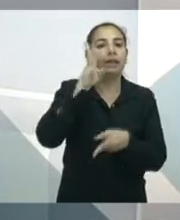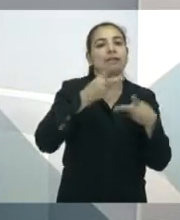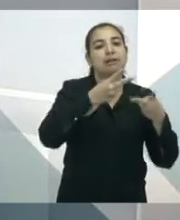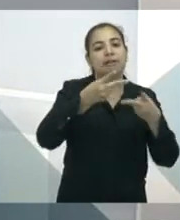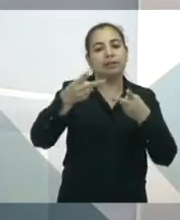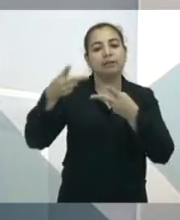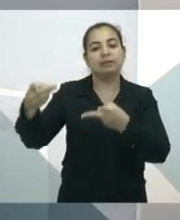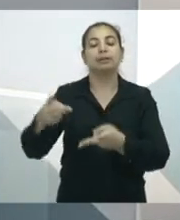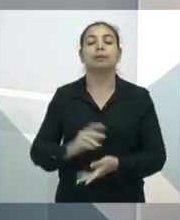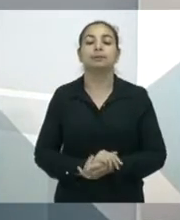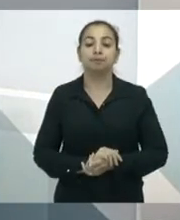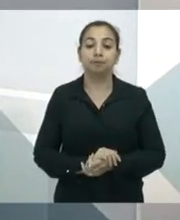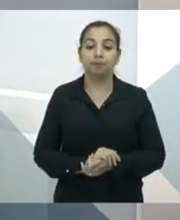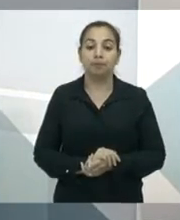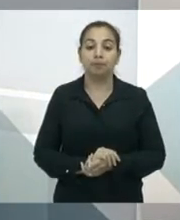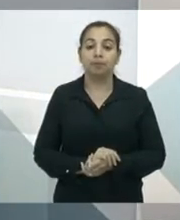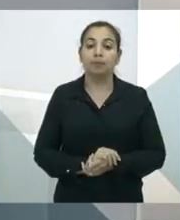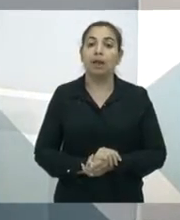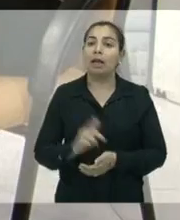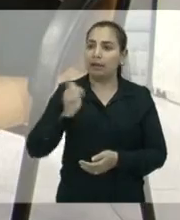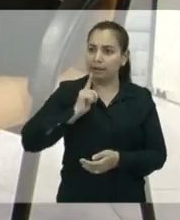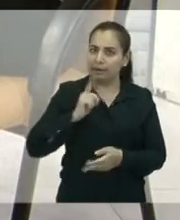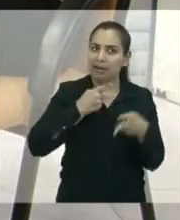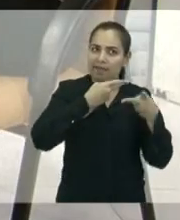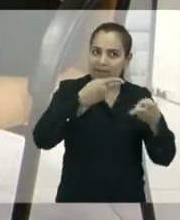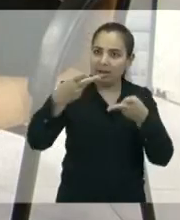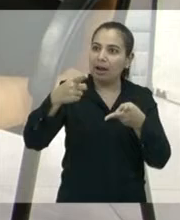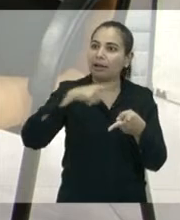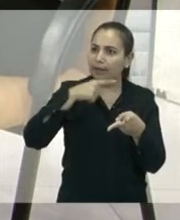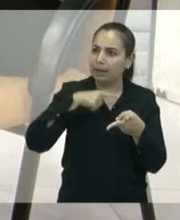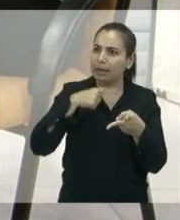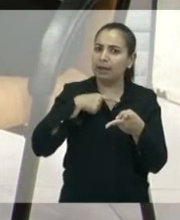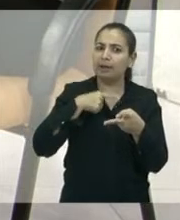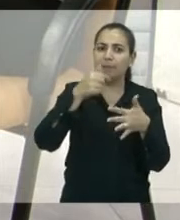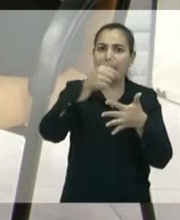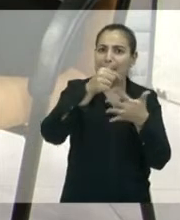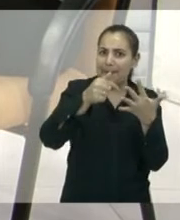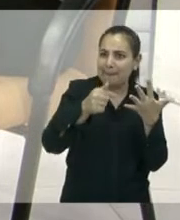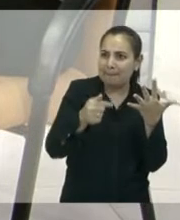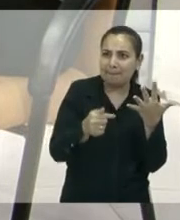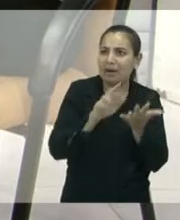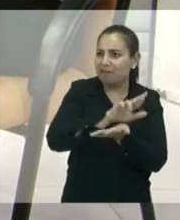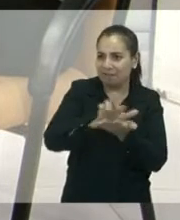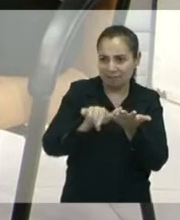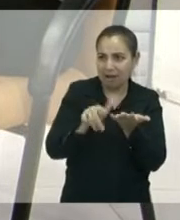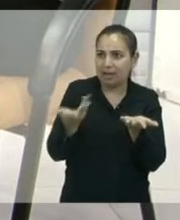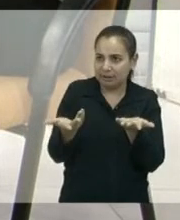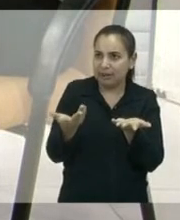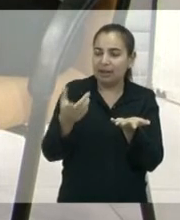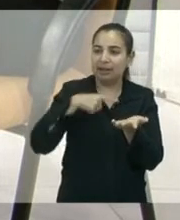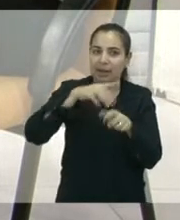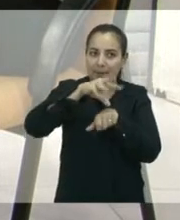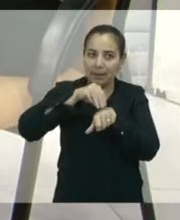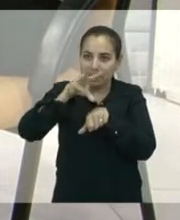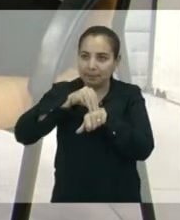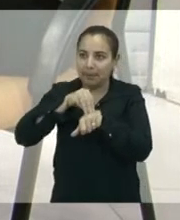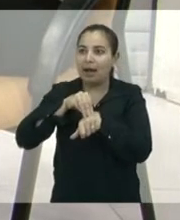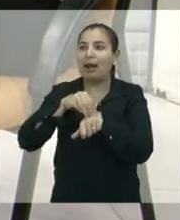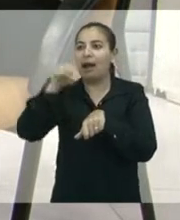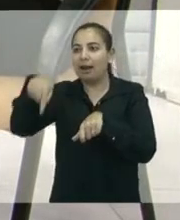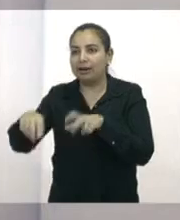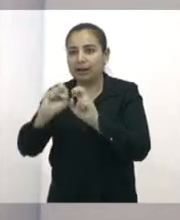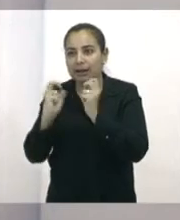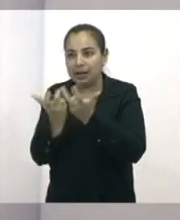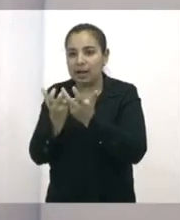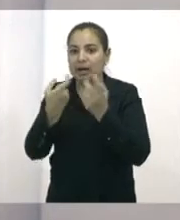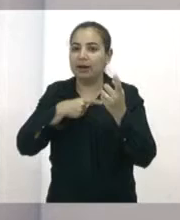visitas, vereadora, surgem uma série de demandas que, no caso da senhora, no seu mandato, junto com a comissão, traz aqui para a Câmara Municipal de Fortaleza